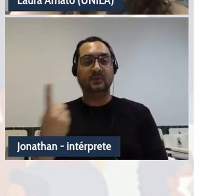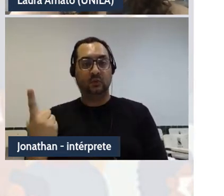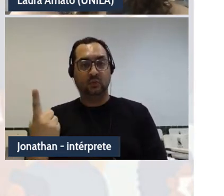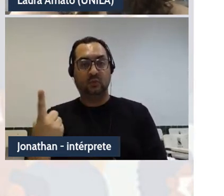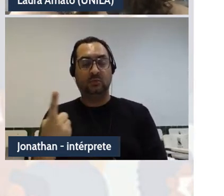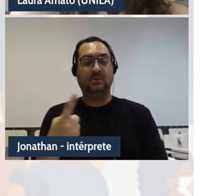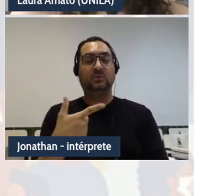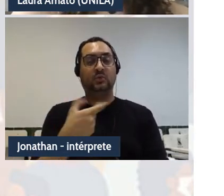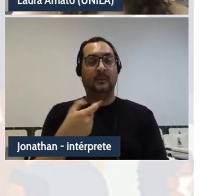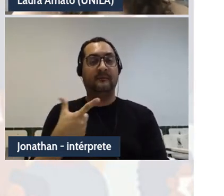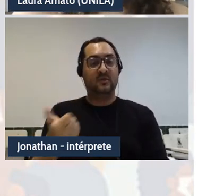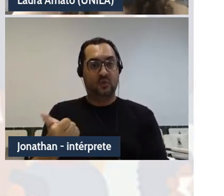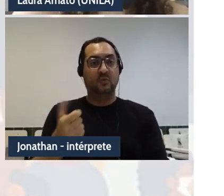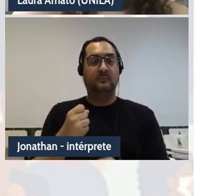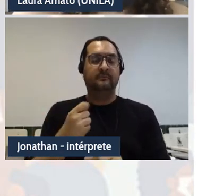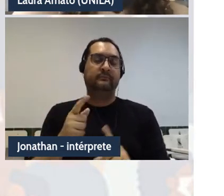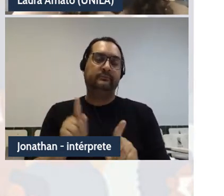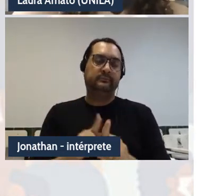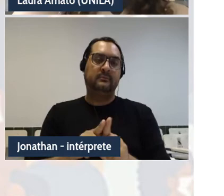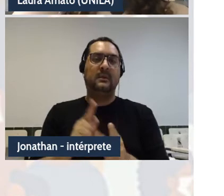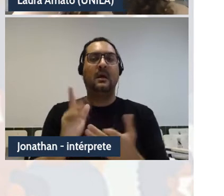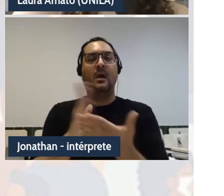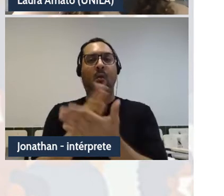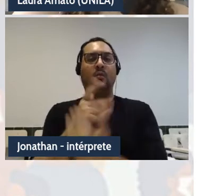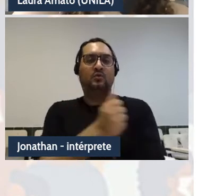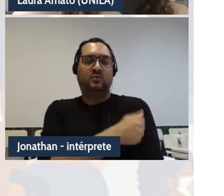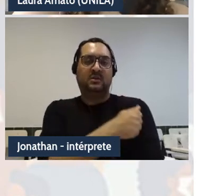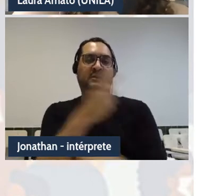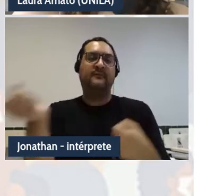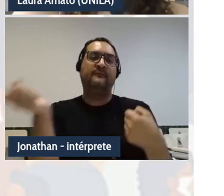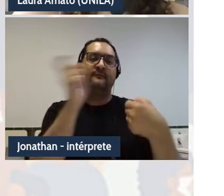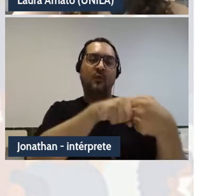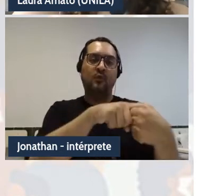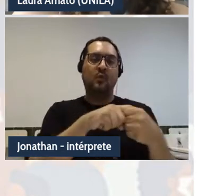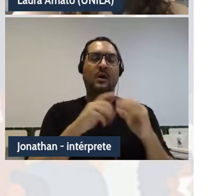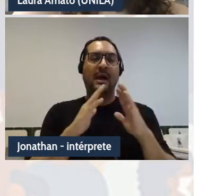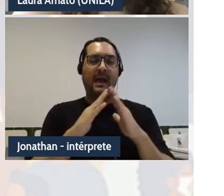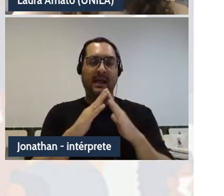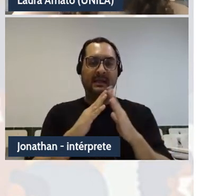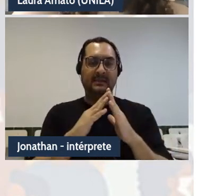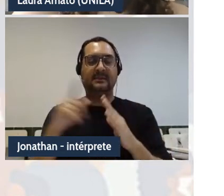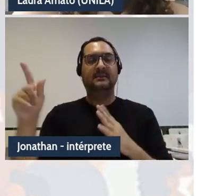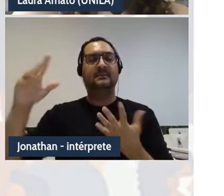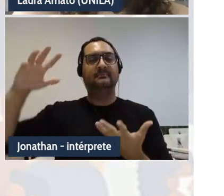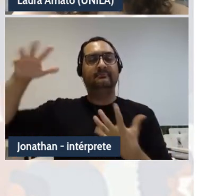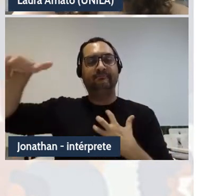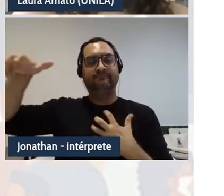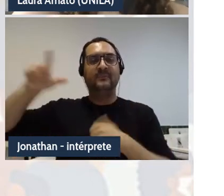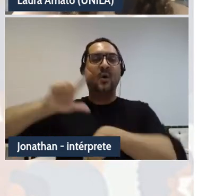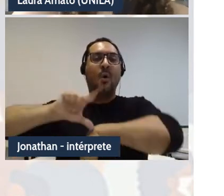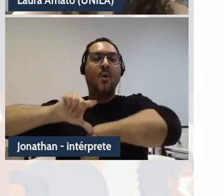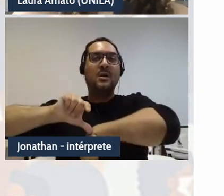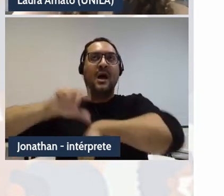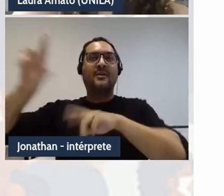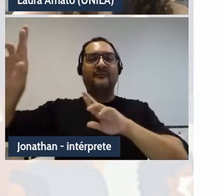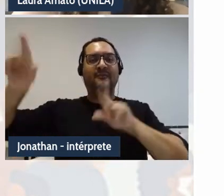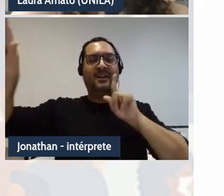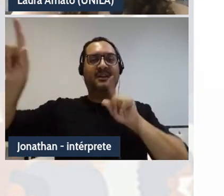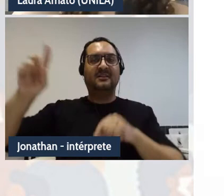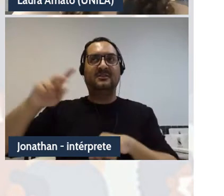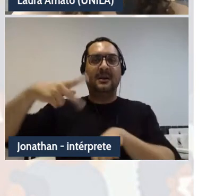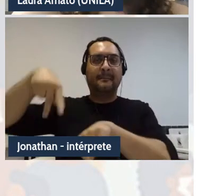Neste período, muitos estudantes se tornaram para suas casas e os fusos horários diversos necessitando ajustes nos horários de aula.